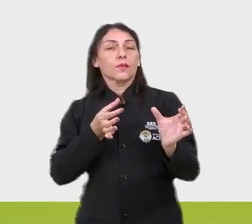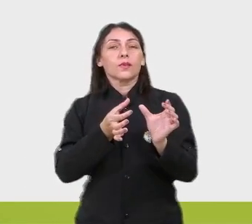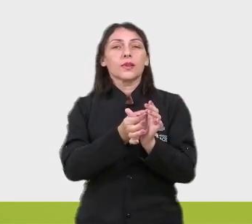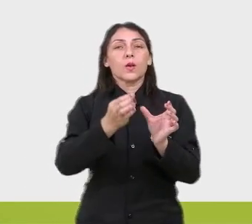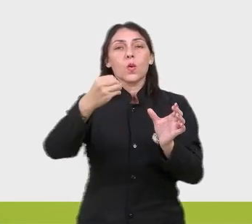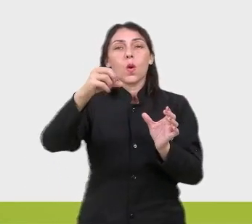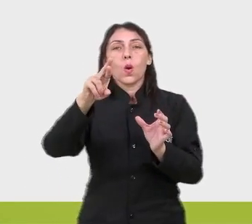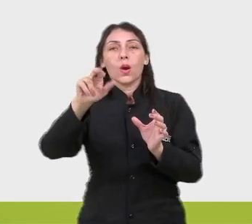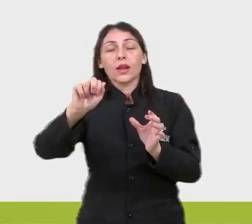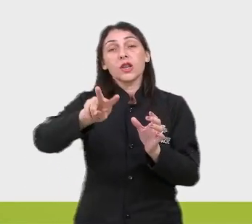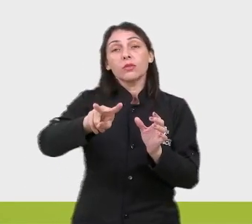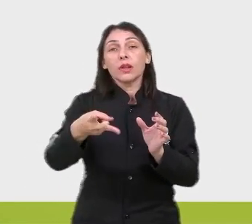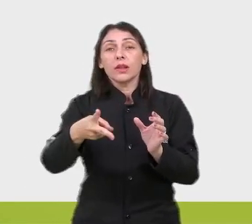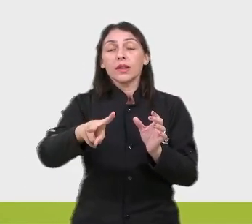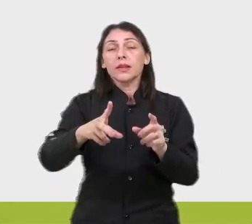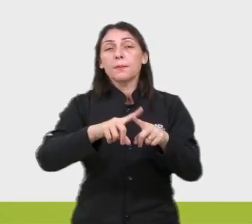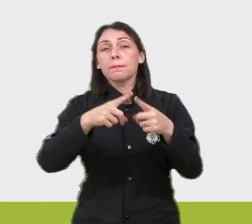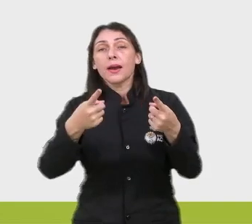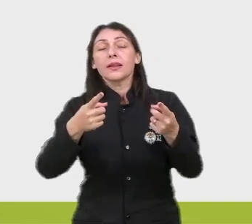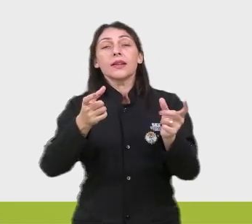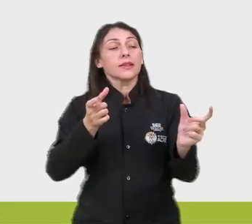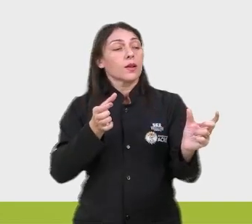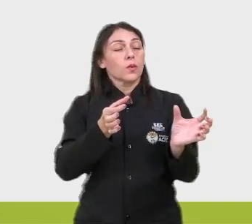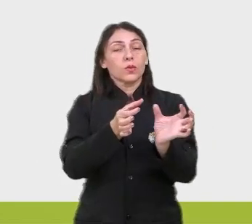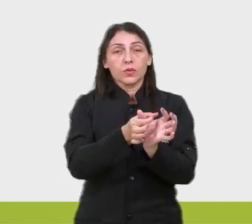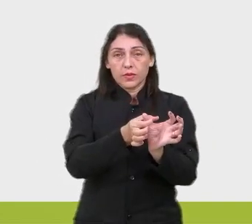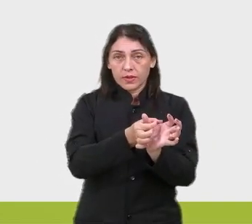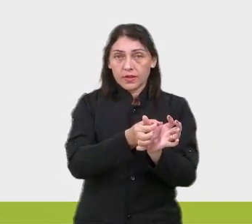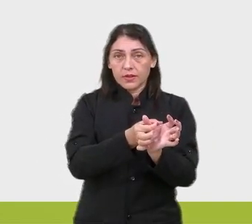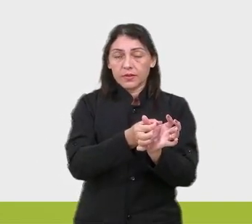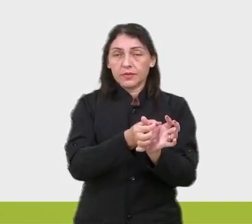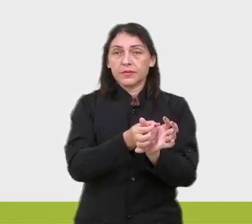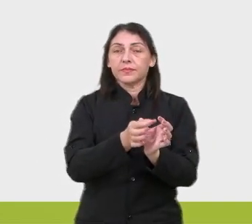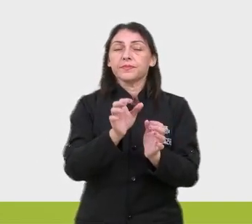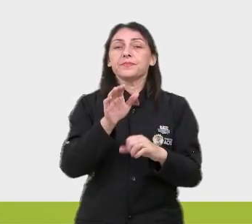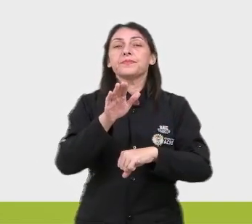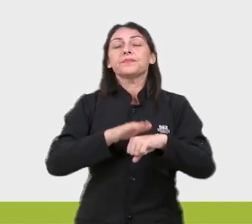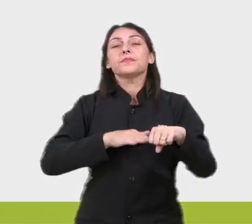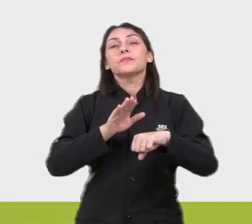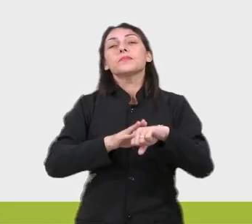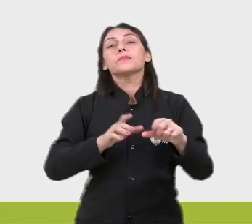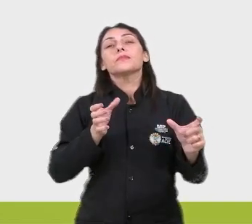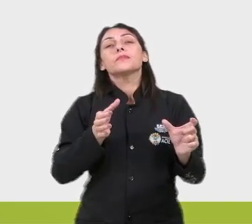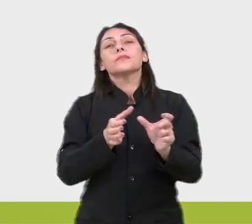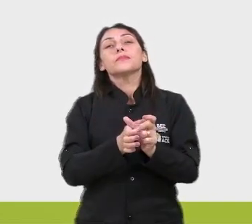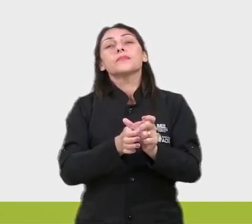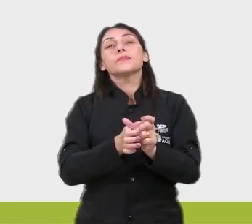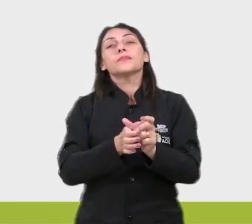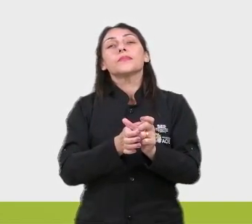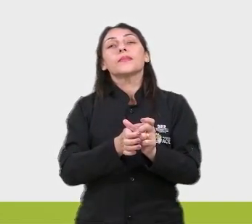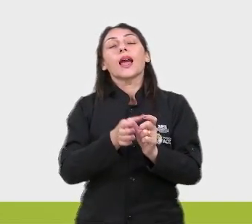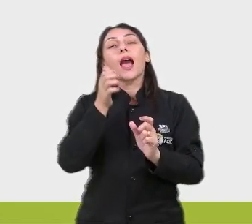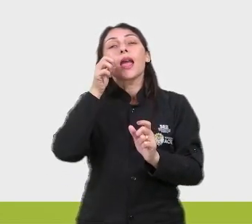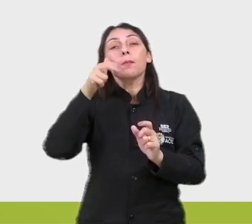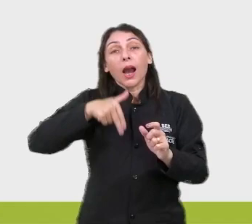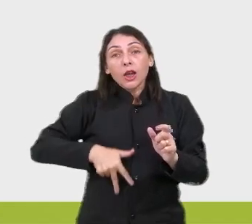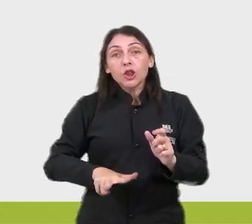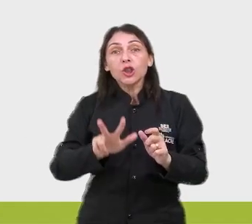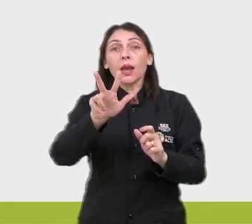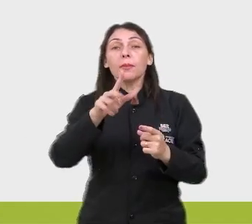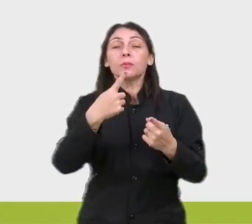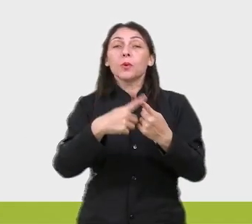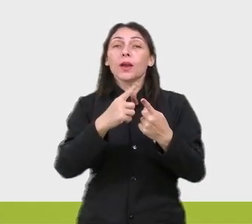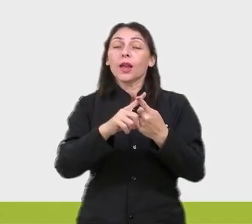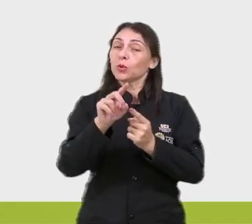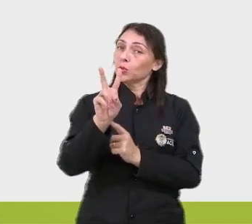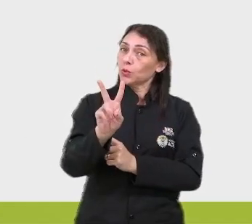alternância. Mas essa conjunção, nós chamamos de conjunções irmãs gêmeas, né? Porque ela vem sempre em